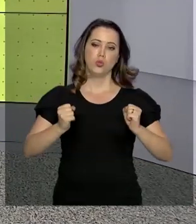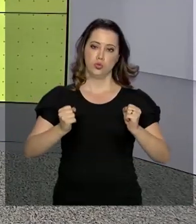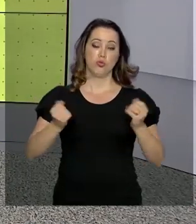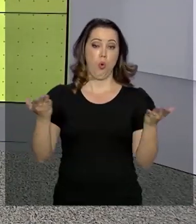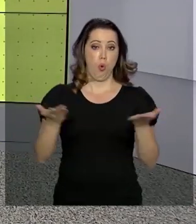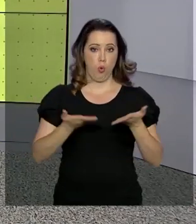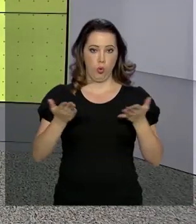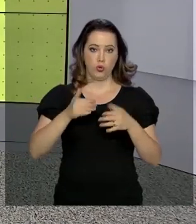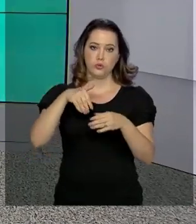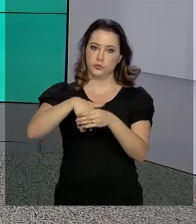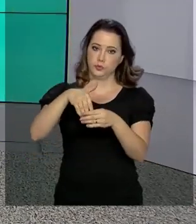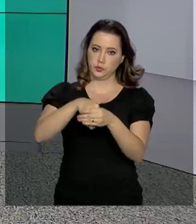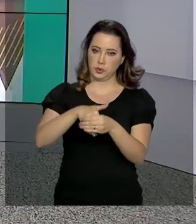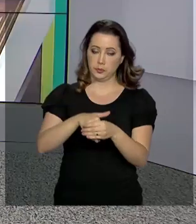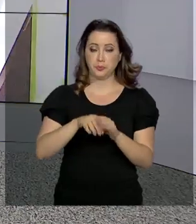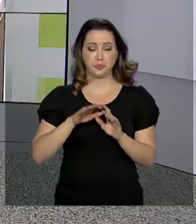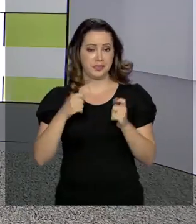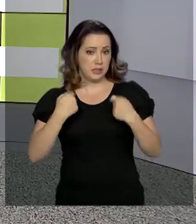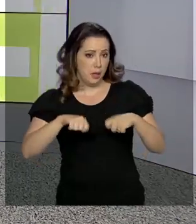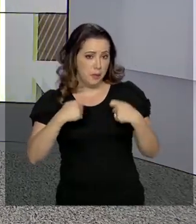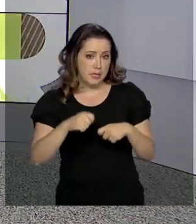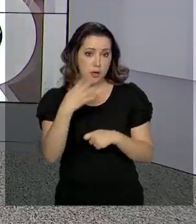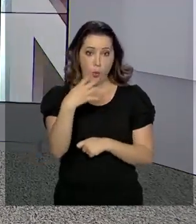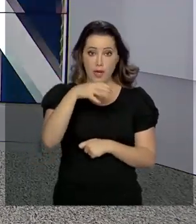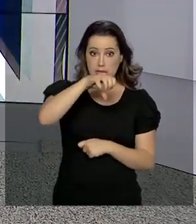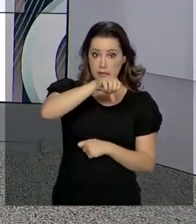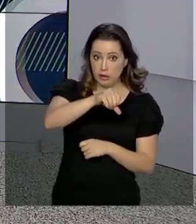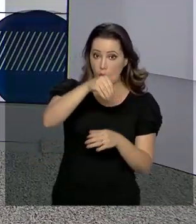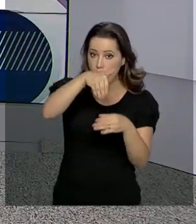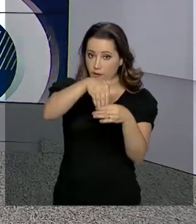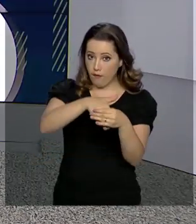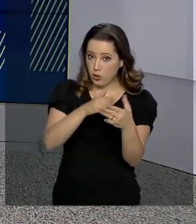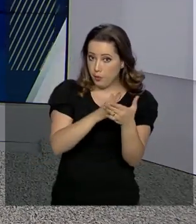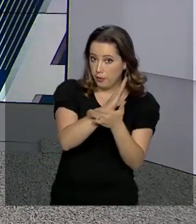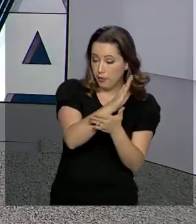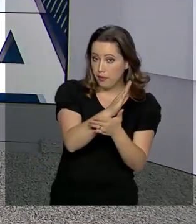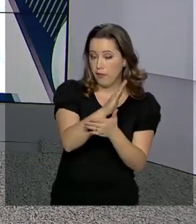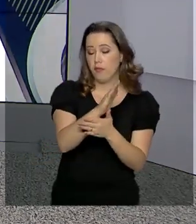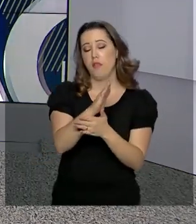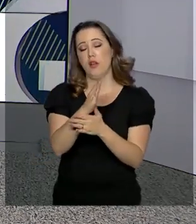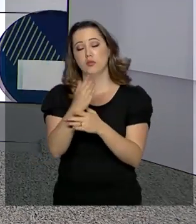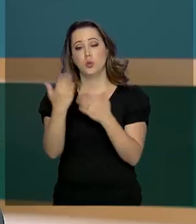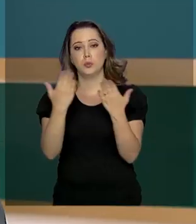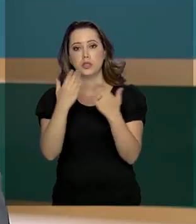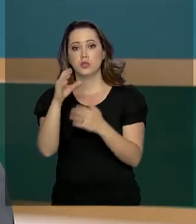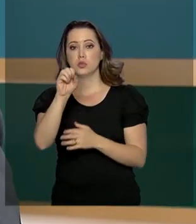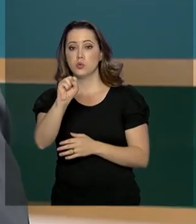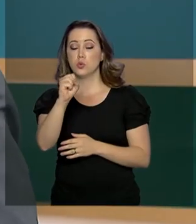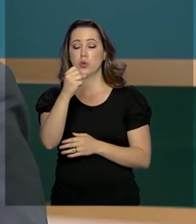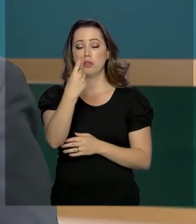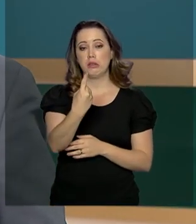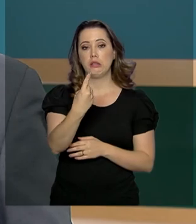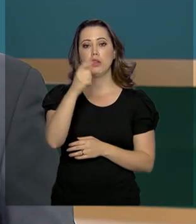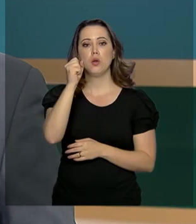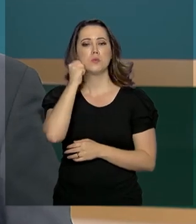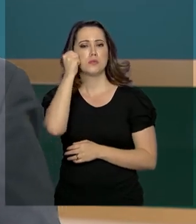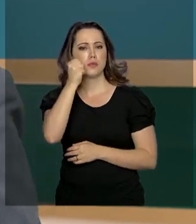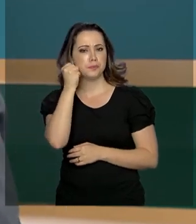ser aprovada a proposta da nova Previdência, precisa de 49 dos 81 votos dos senadores. E pelo